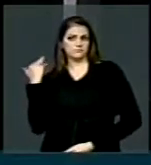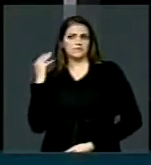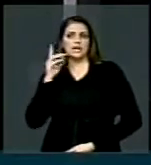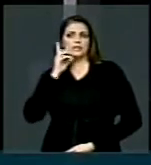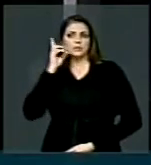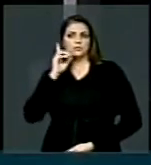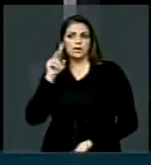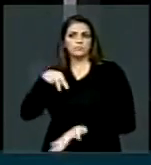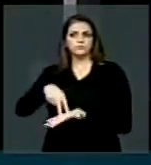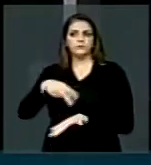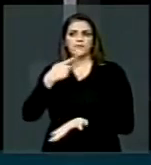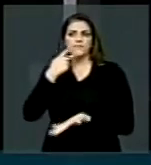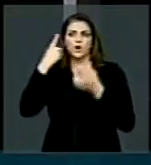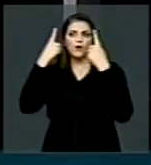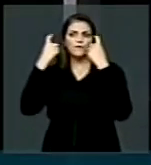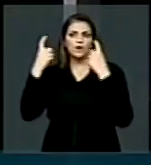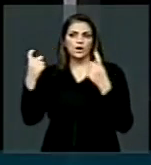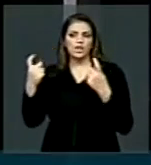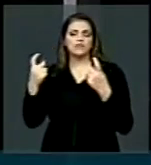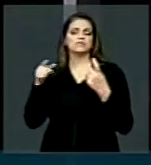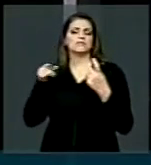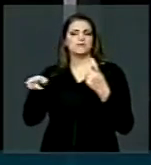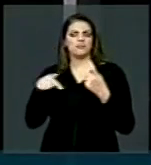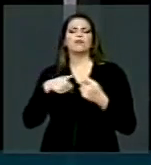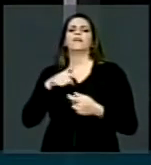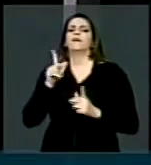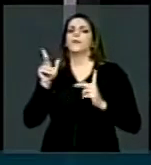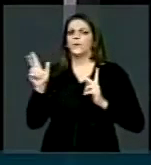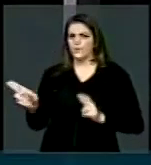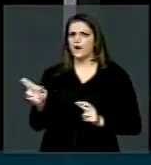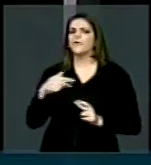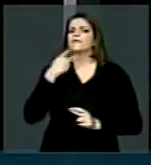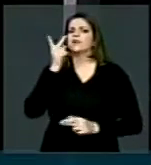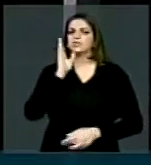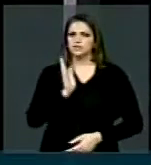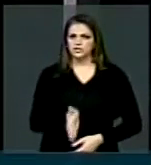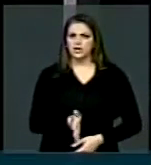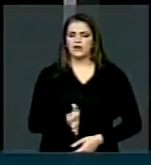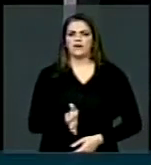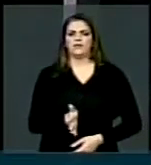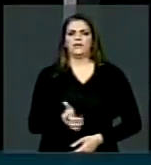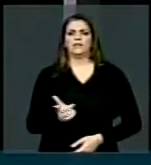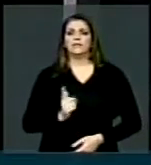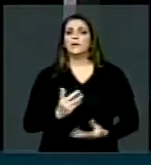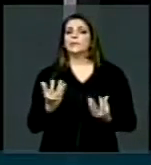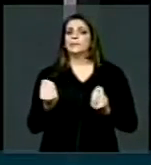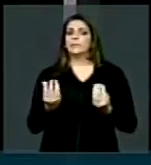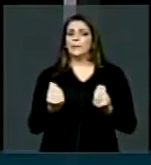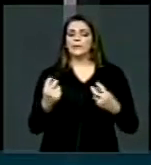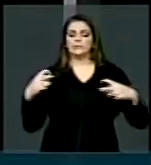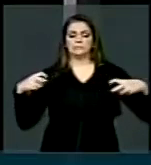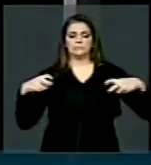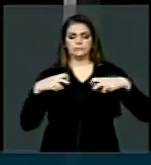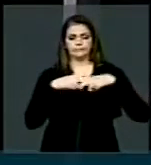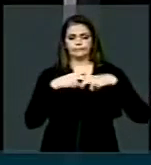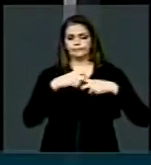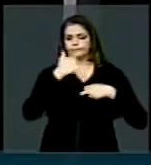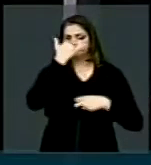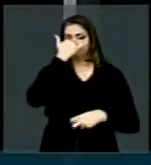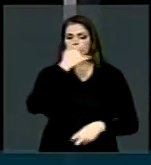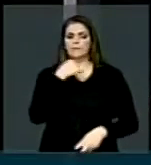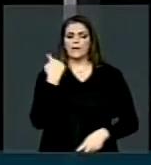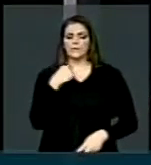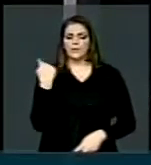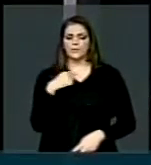Rubens Bueno, que eu também já tinha enfocado, os acidentes, mortes no trânsito, as